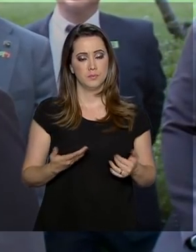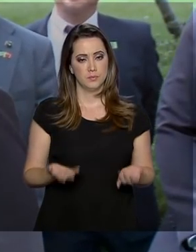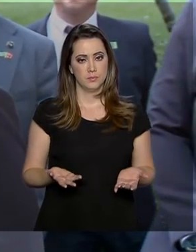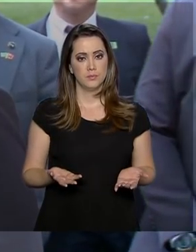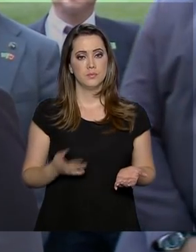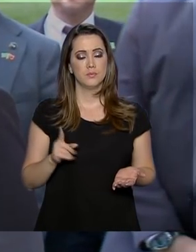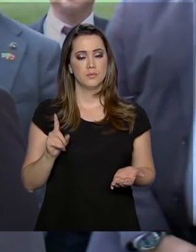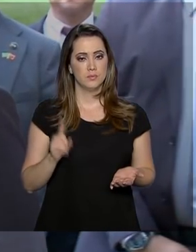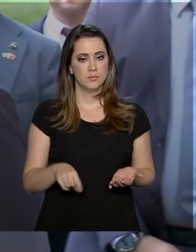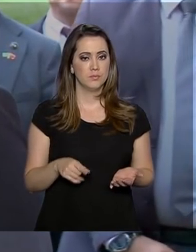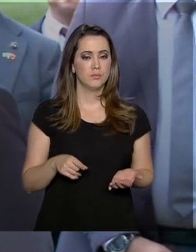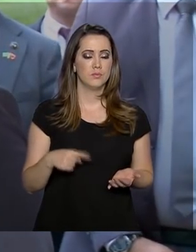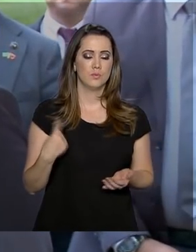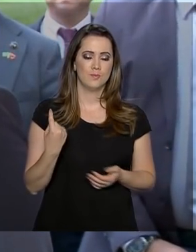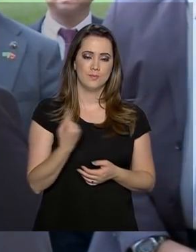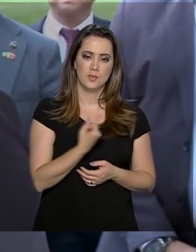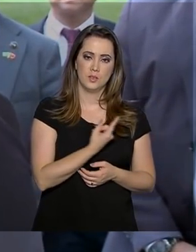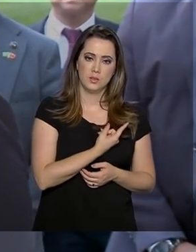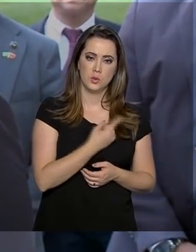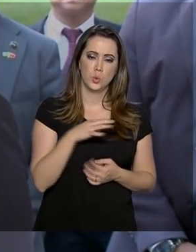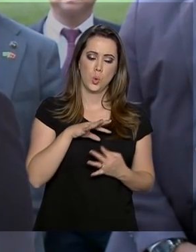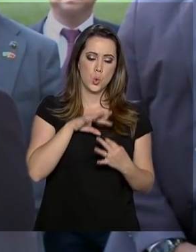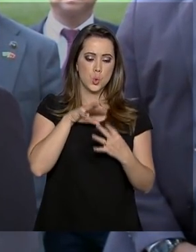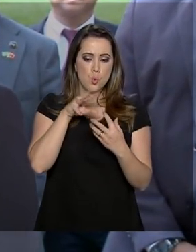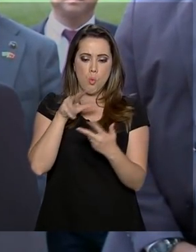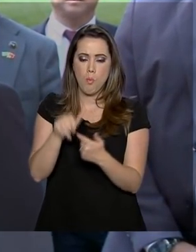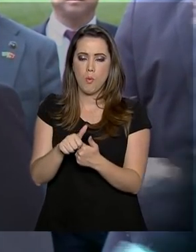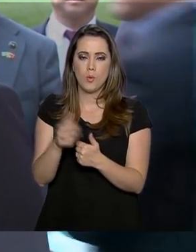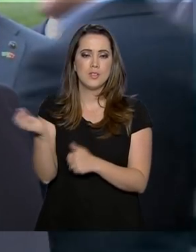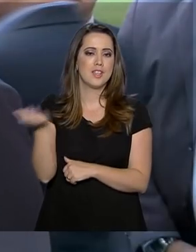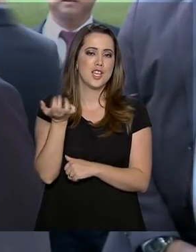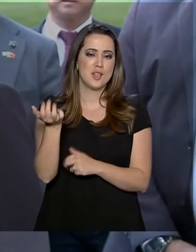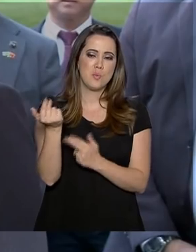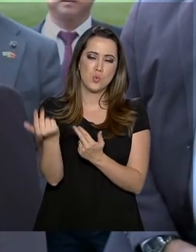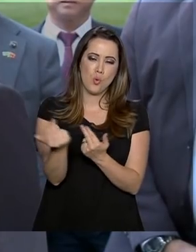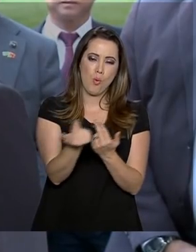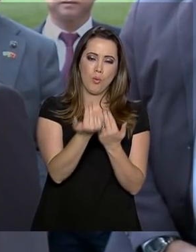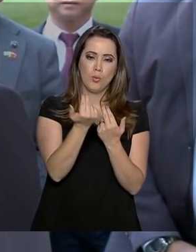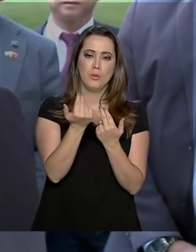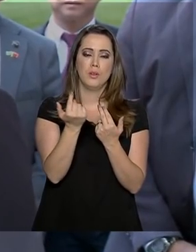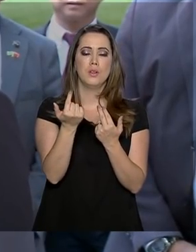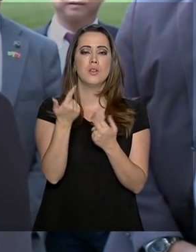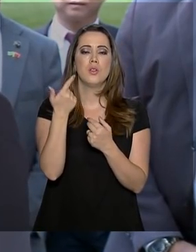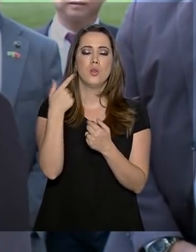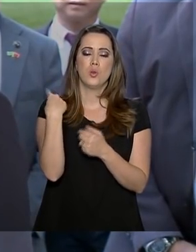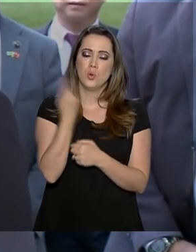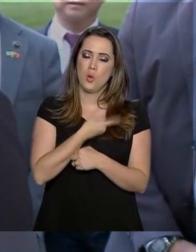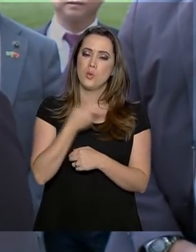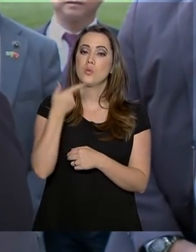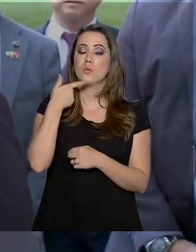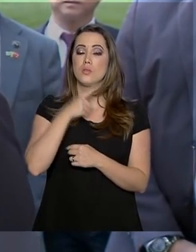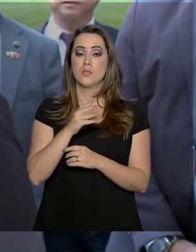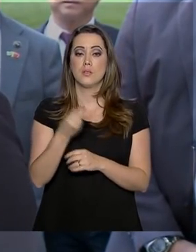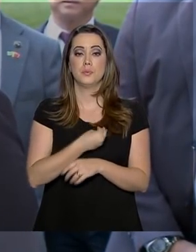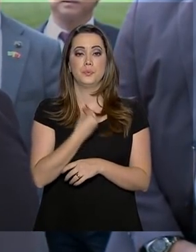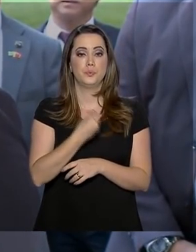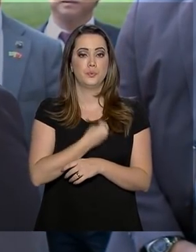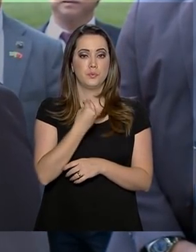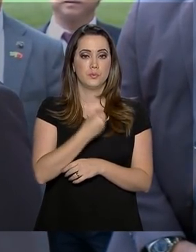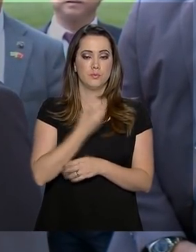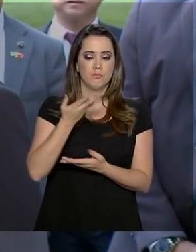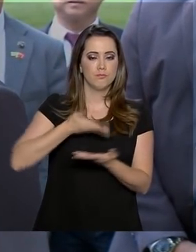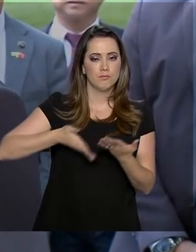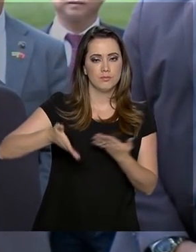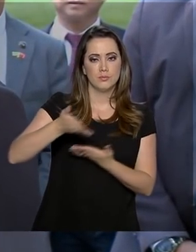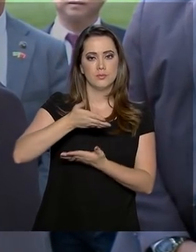é algo que todos no mundo inteiro almejam de possamos viver com uma